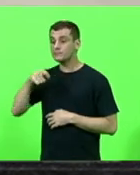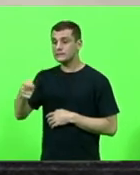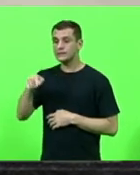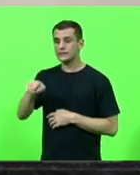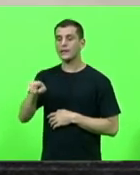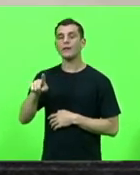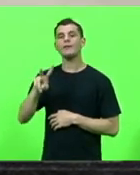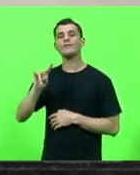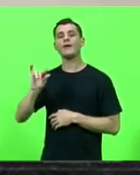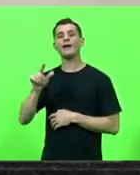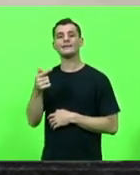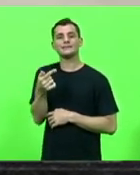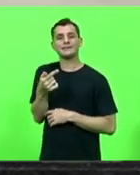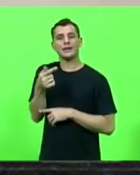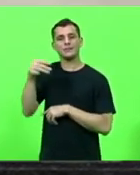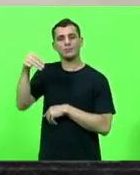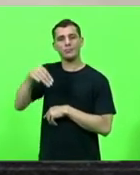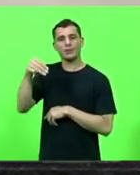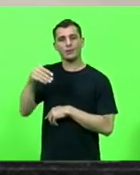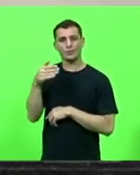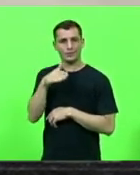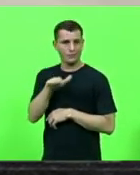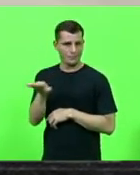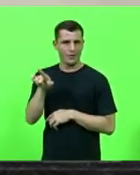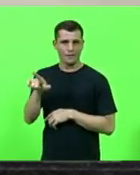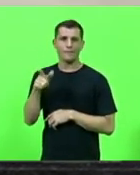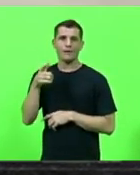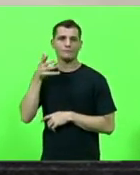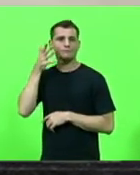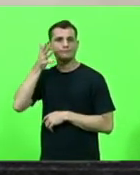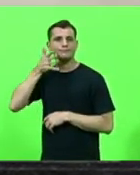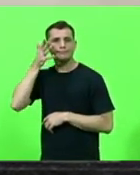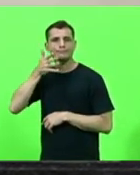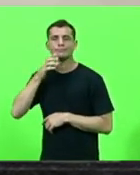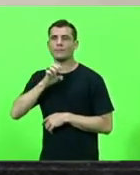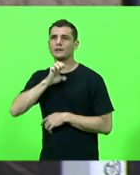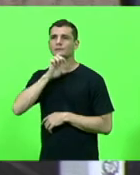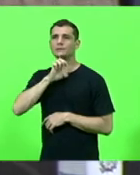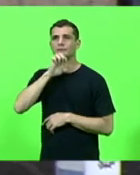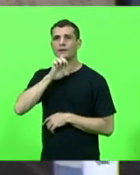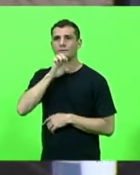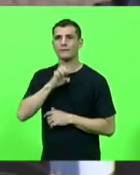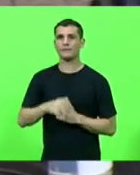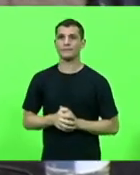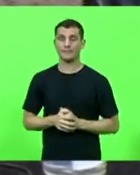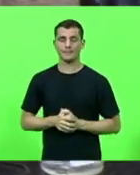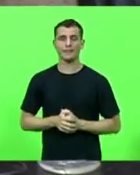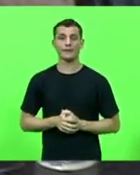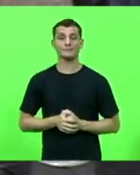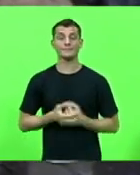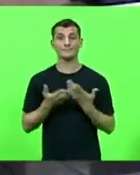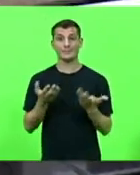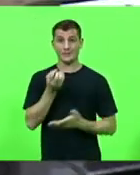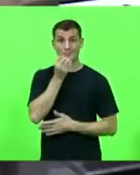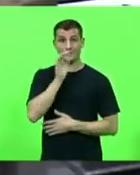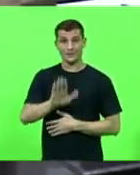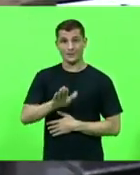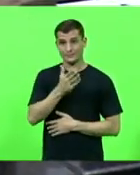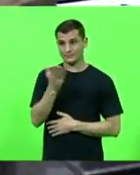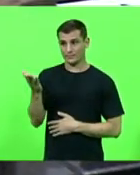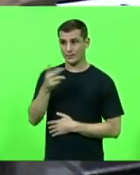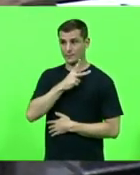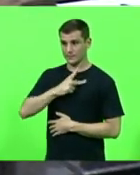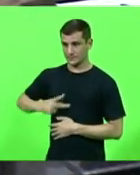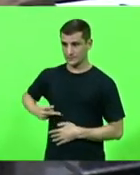minutos e 30 segundos com a palavra muito boa tarde senhoras e senhores boa tarde presidente aos